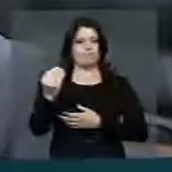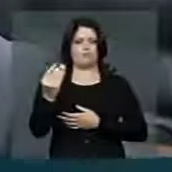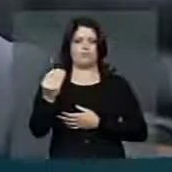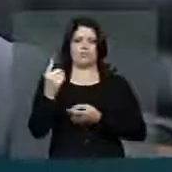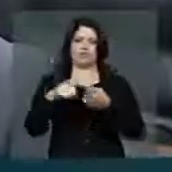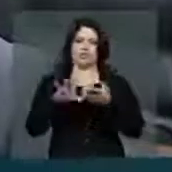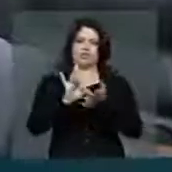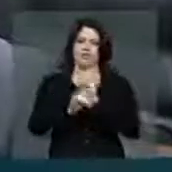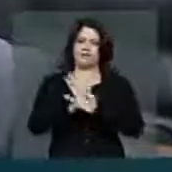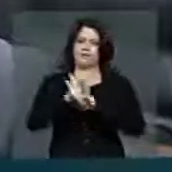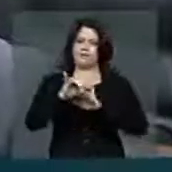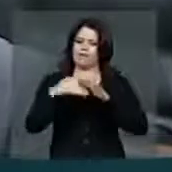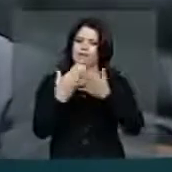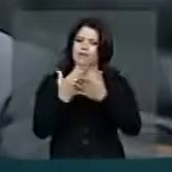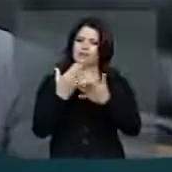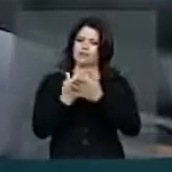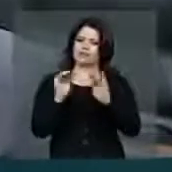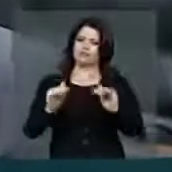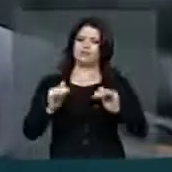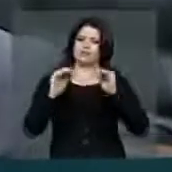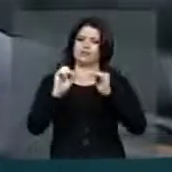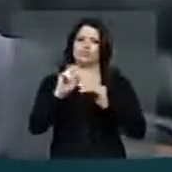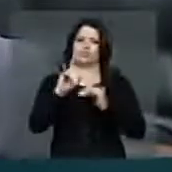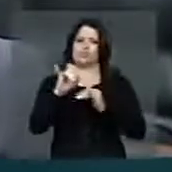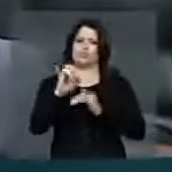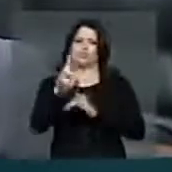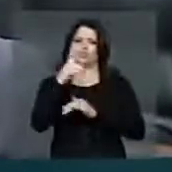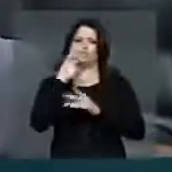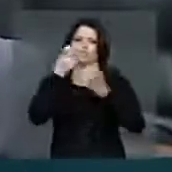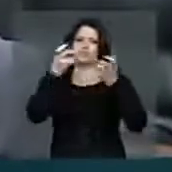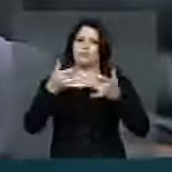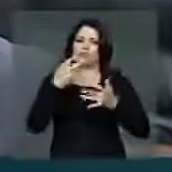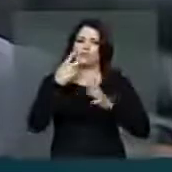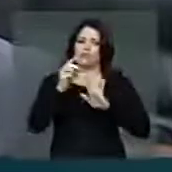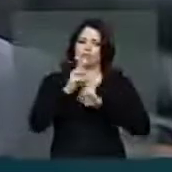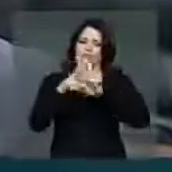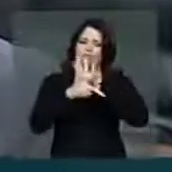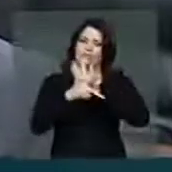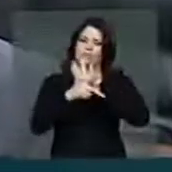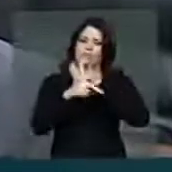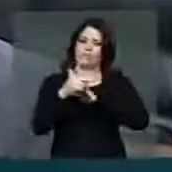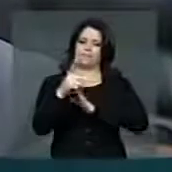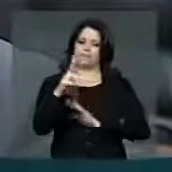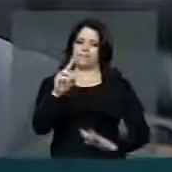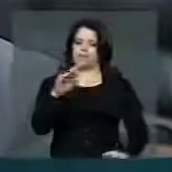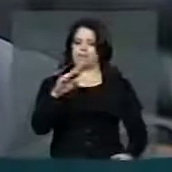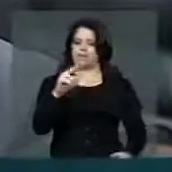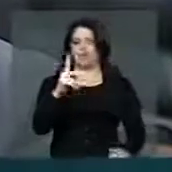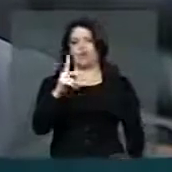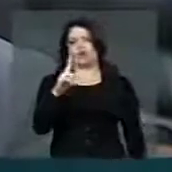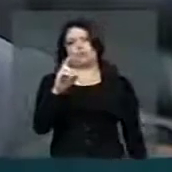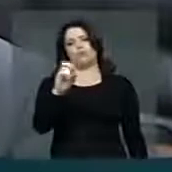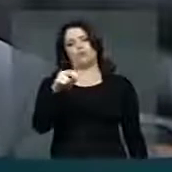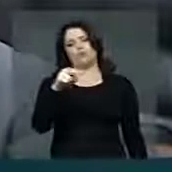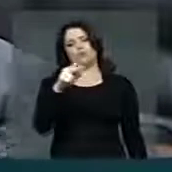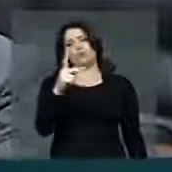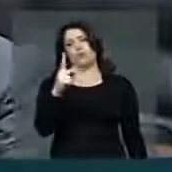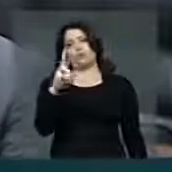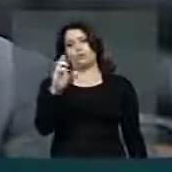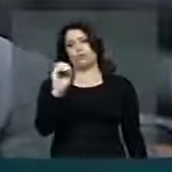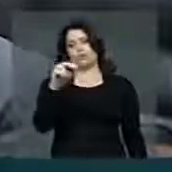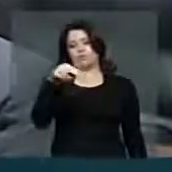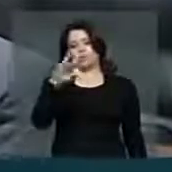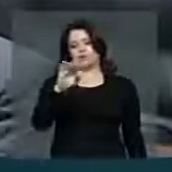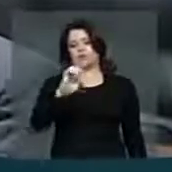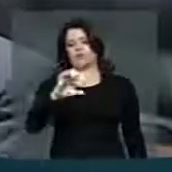para a educação superior. Quando Vossa Excelência citou a medida provisória do Plonatec, com a pena, deputado, porque eu sou